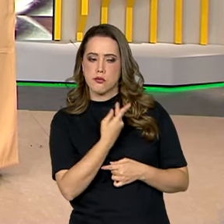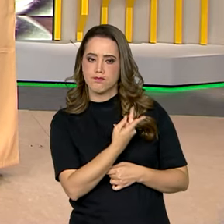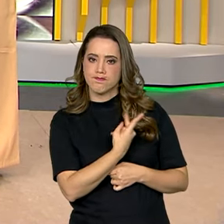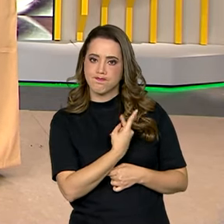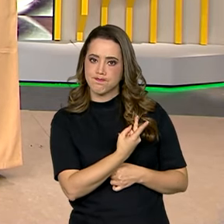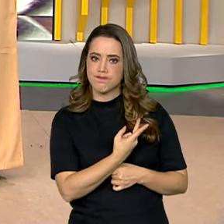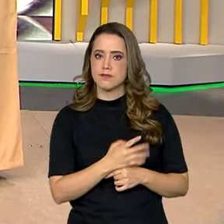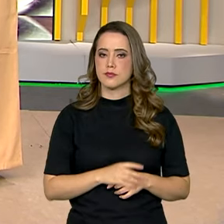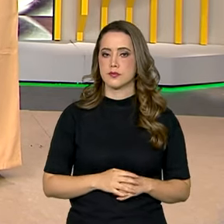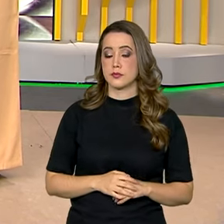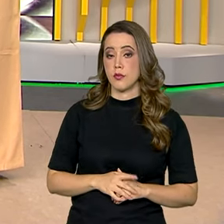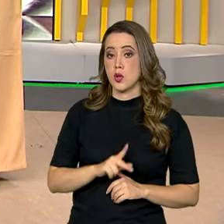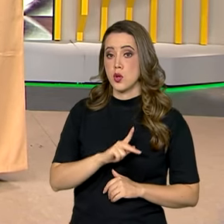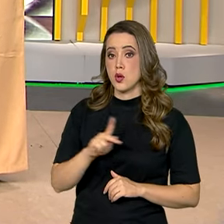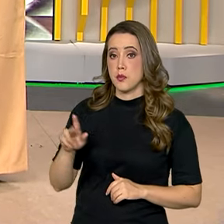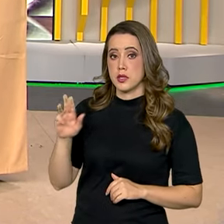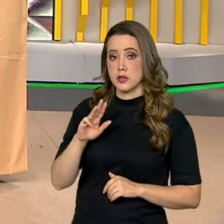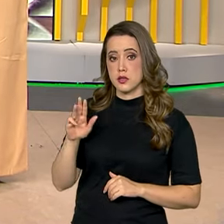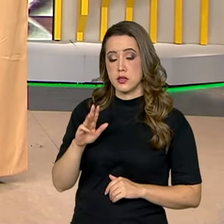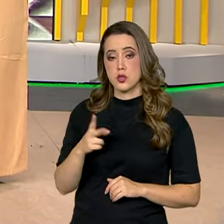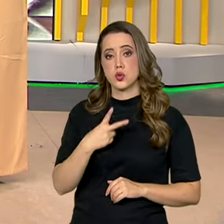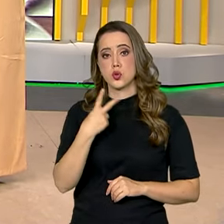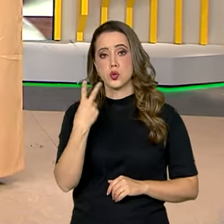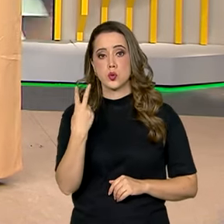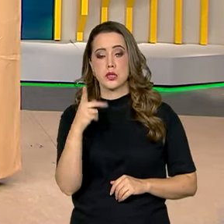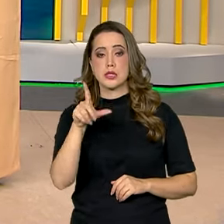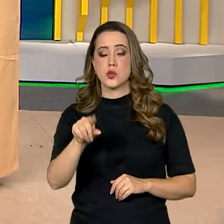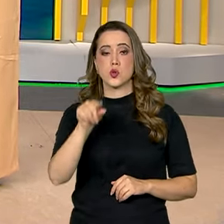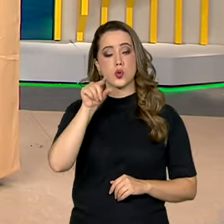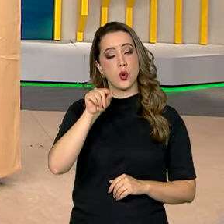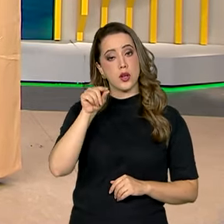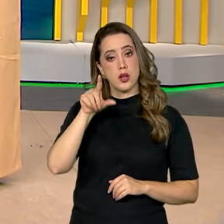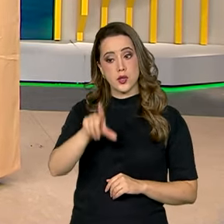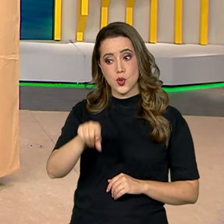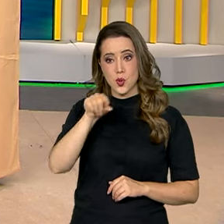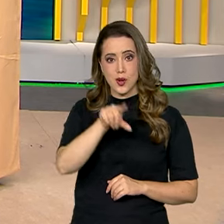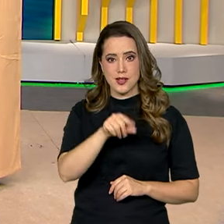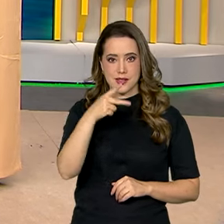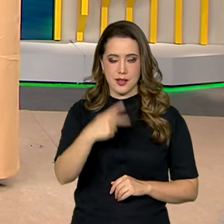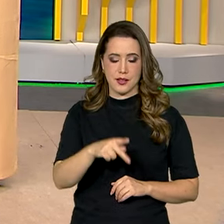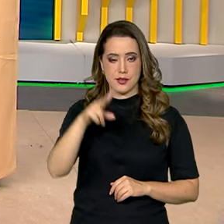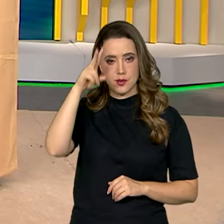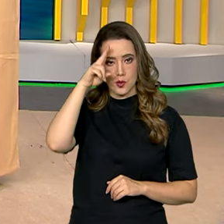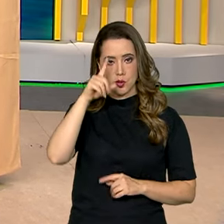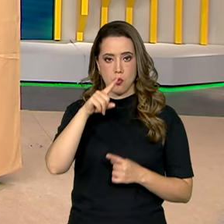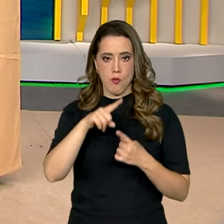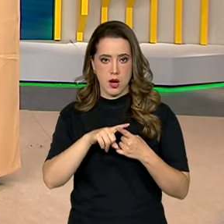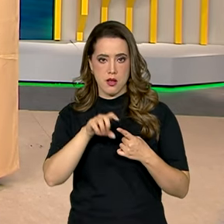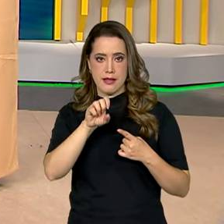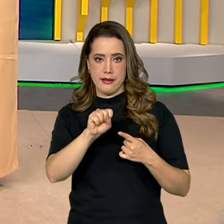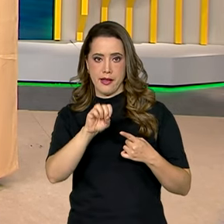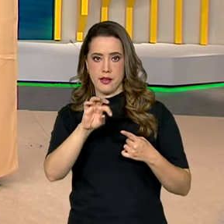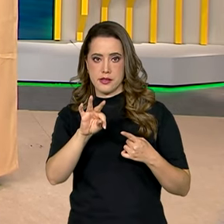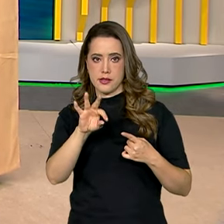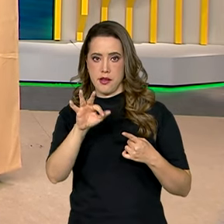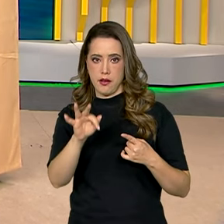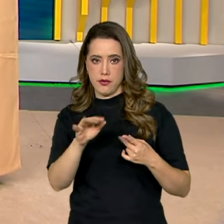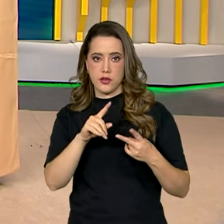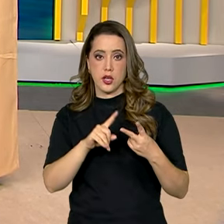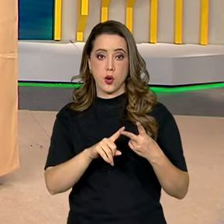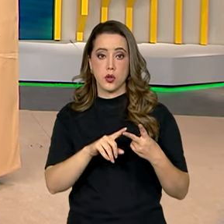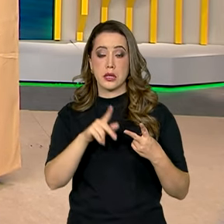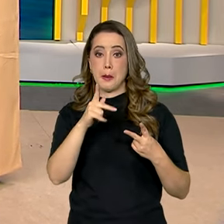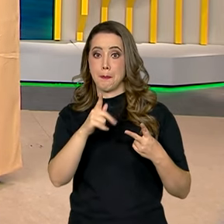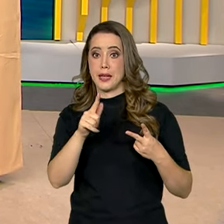E o presidente Lula fez duas indicações nesta segunda-feira, uma para o Supremo Tribunal Federal e outra